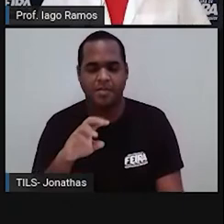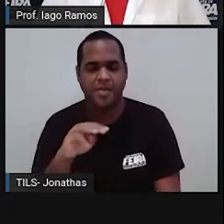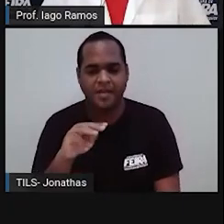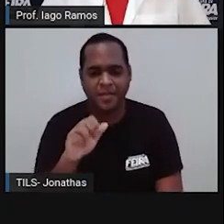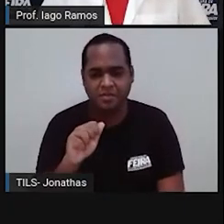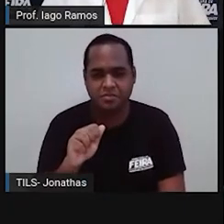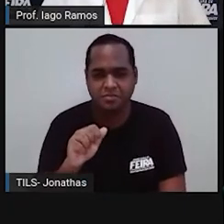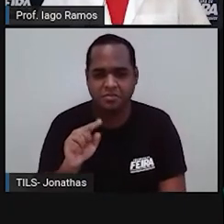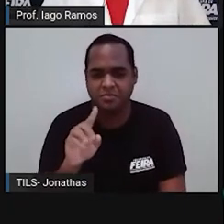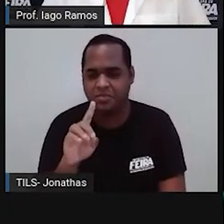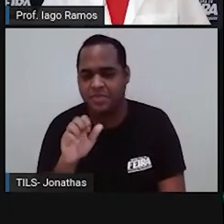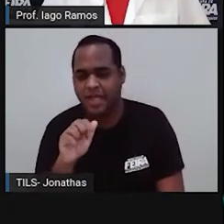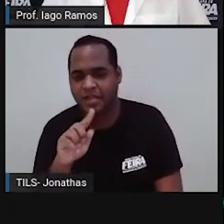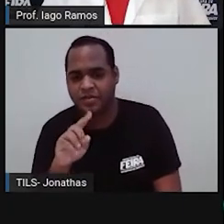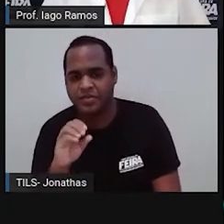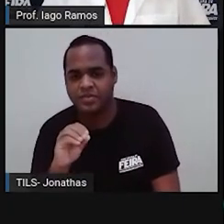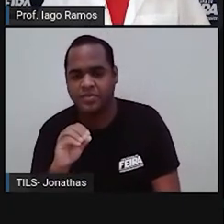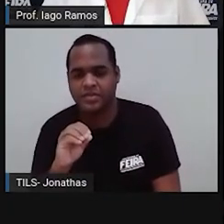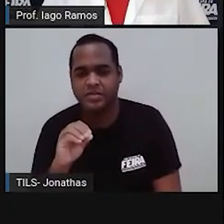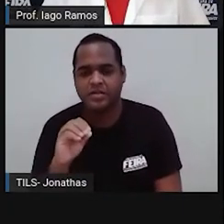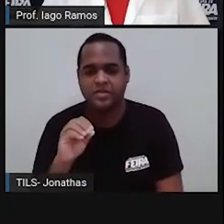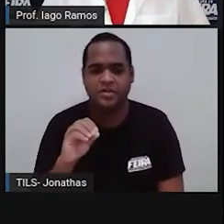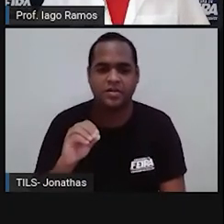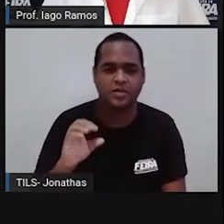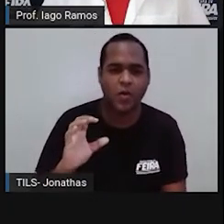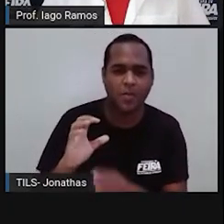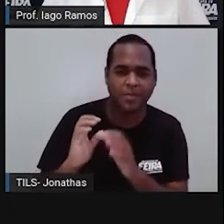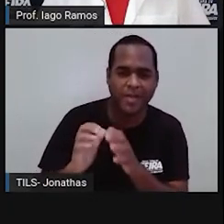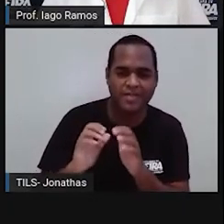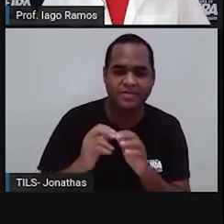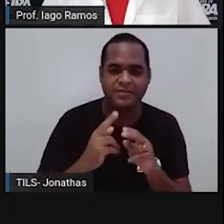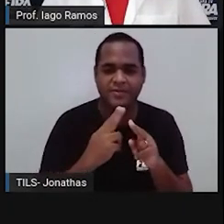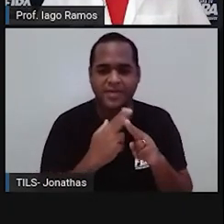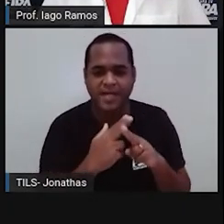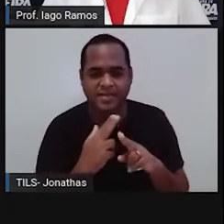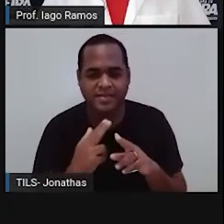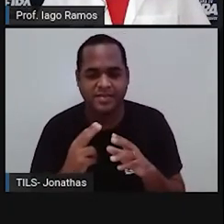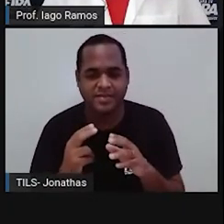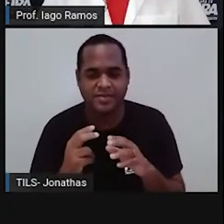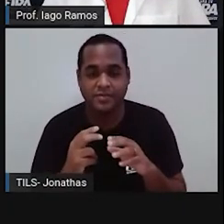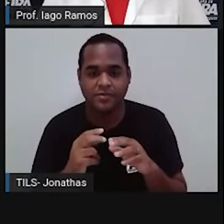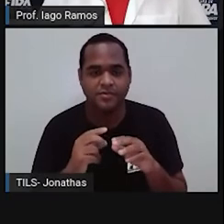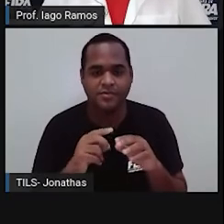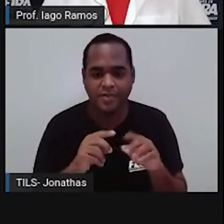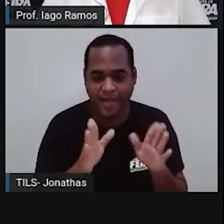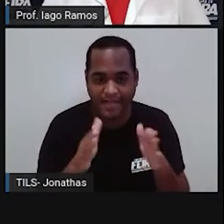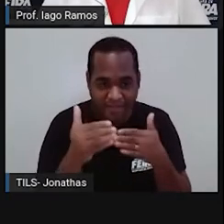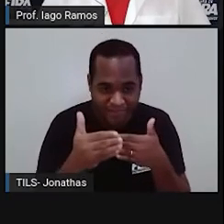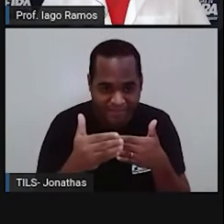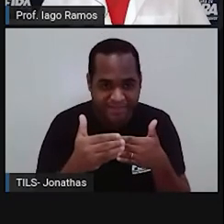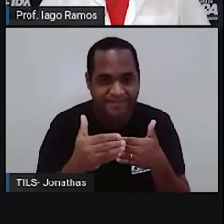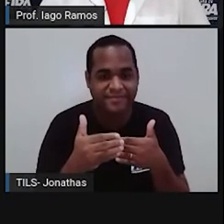Dado, cubo mágico, caixa. Tudo isso é um prisma.